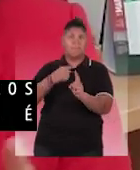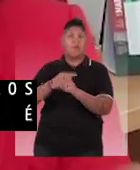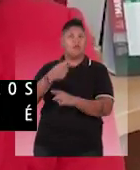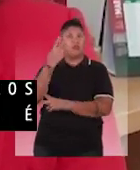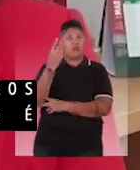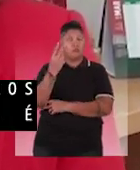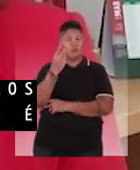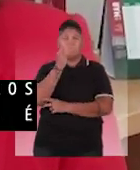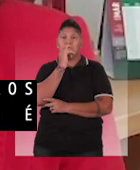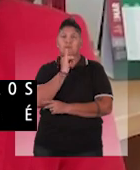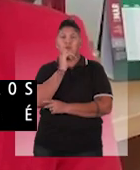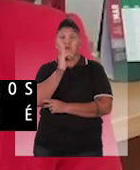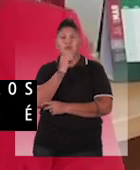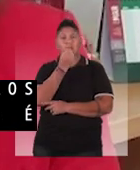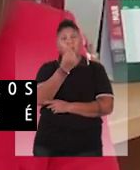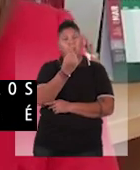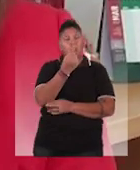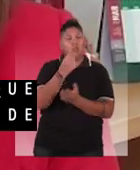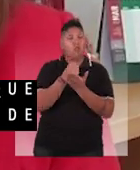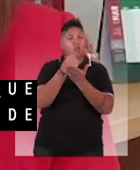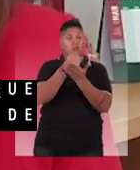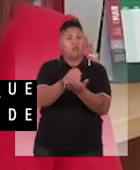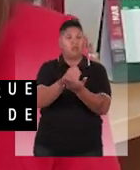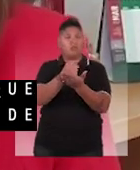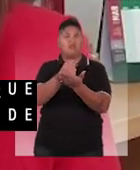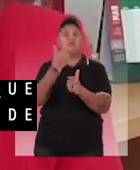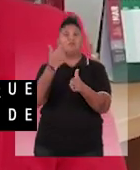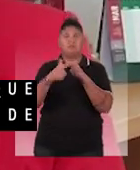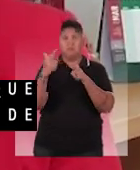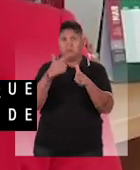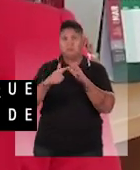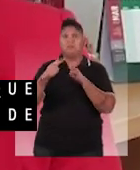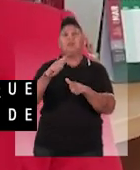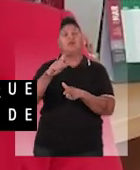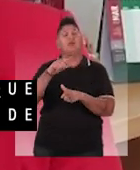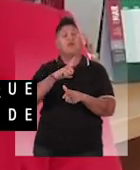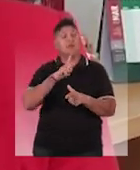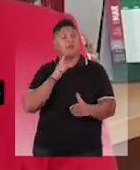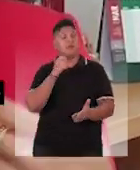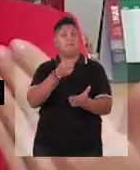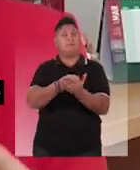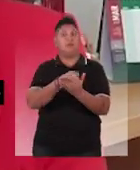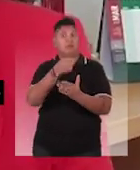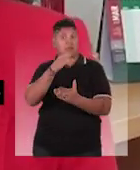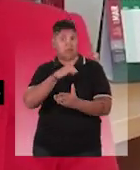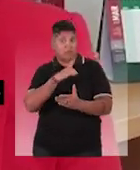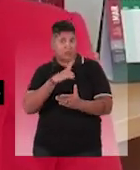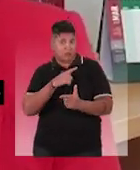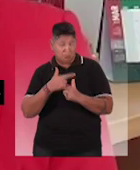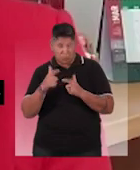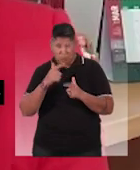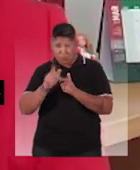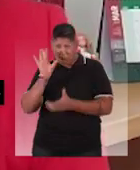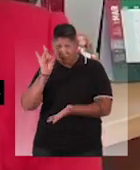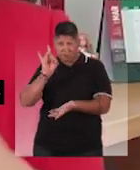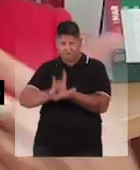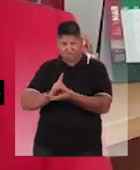receber dois outros benefícios. Um deles é o auxílio-acidente, que ele é pago no caso de haver uma sequela